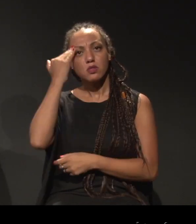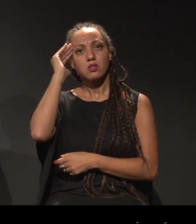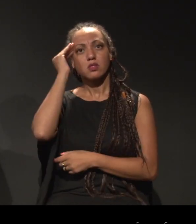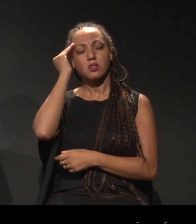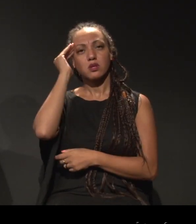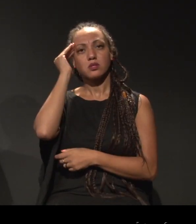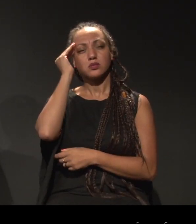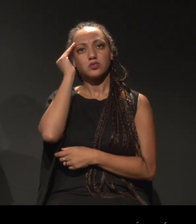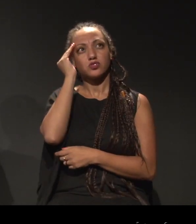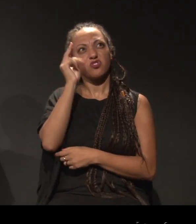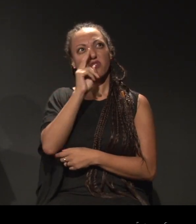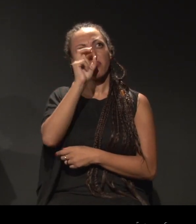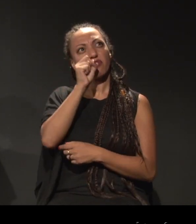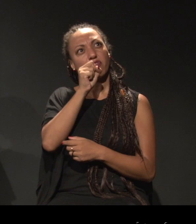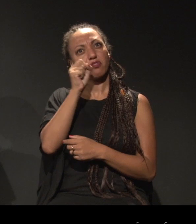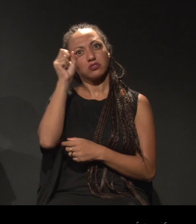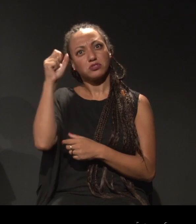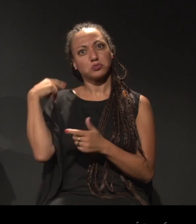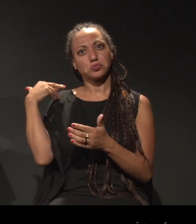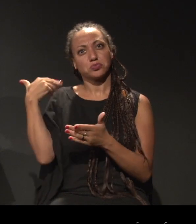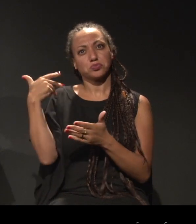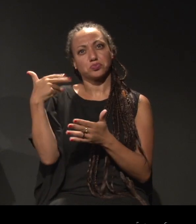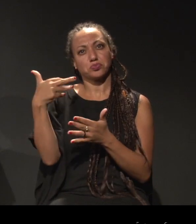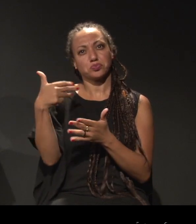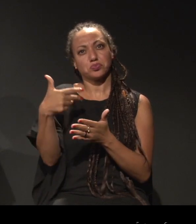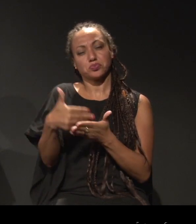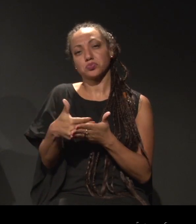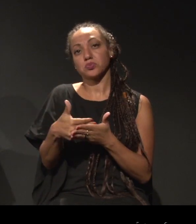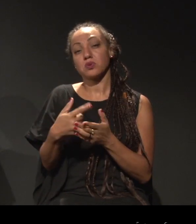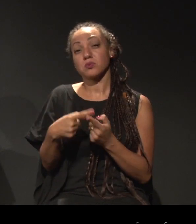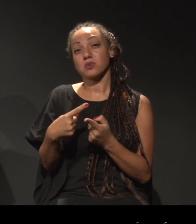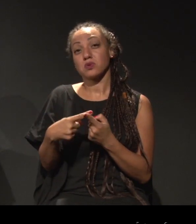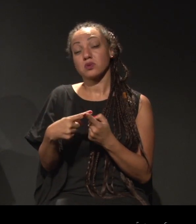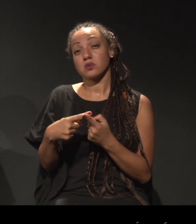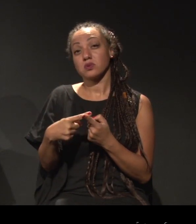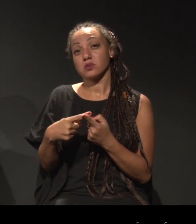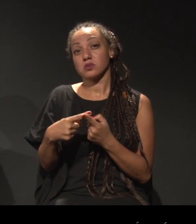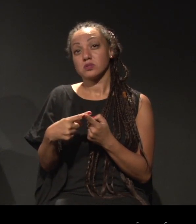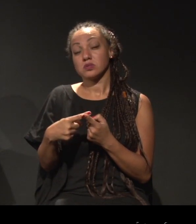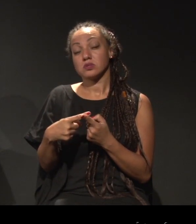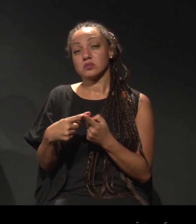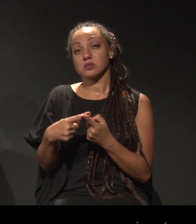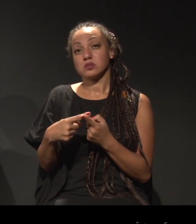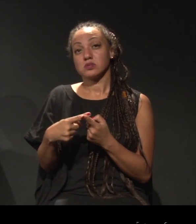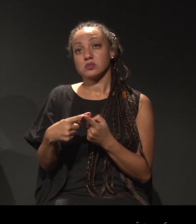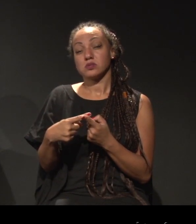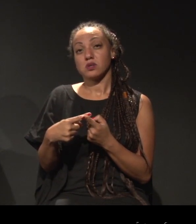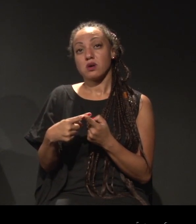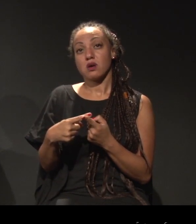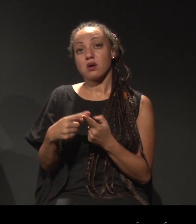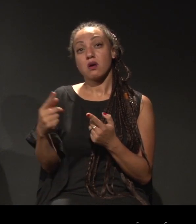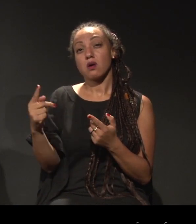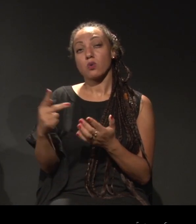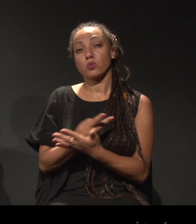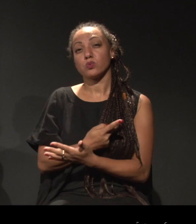desses traços depois de ter vivido um processo de